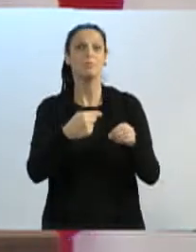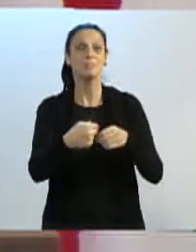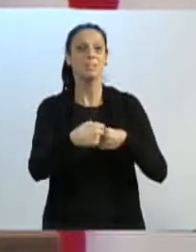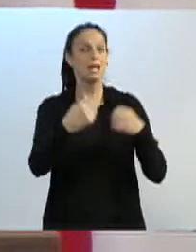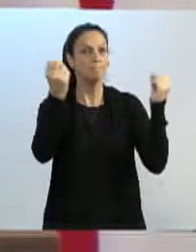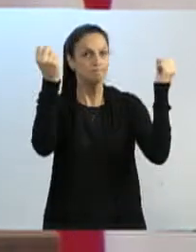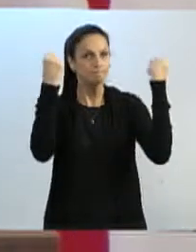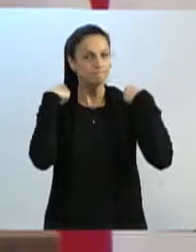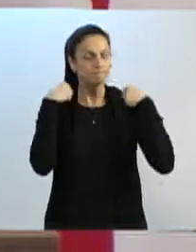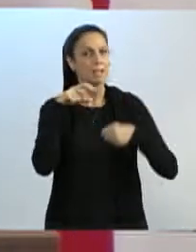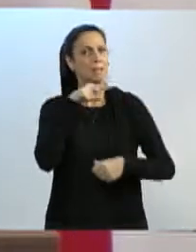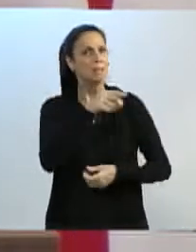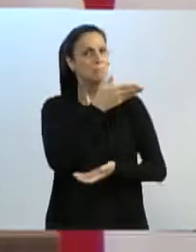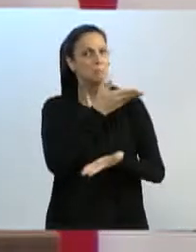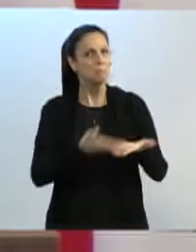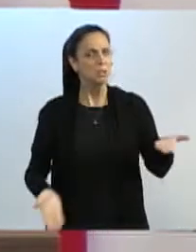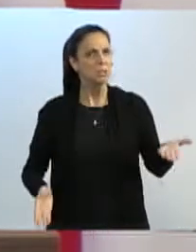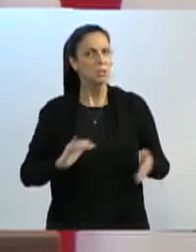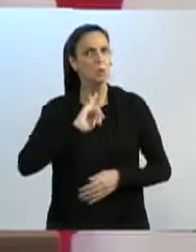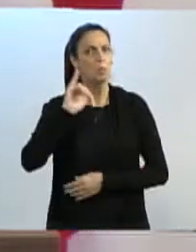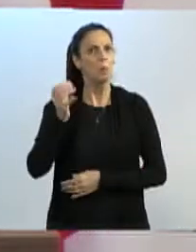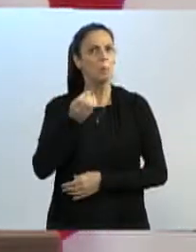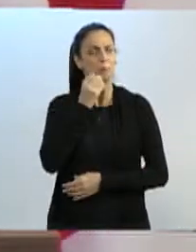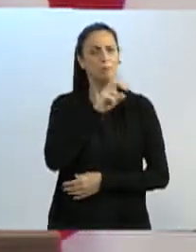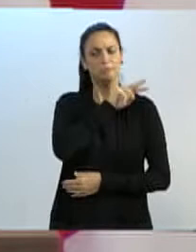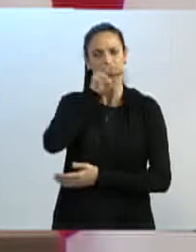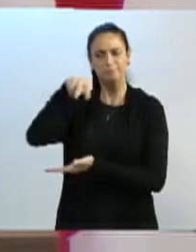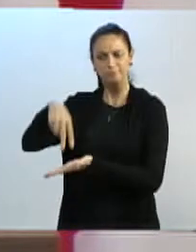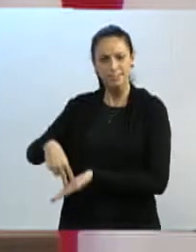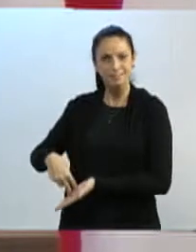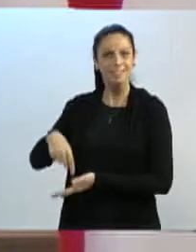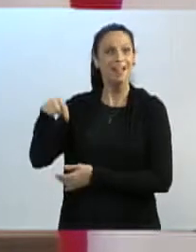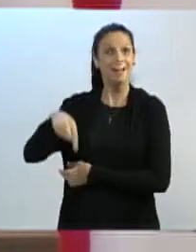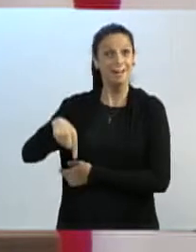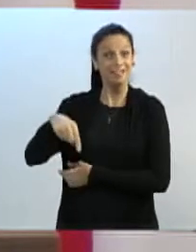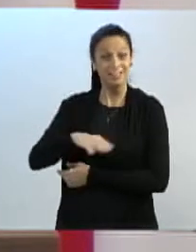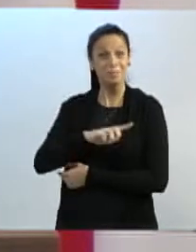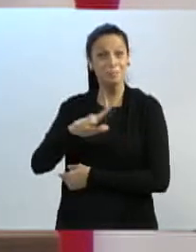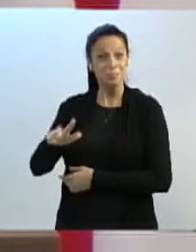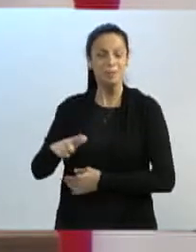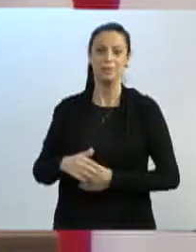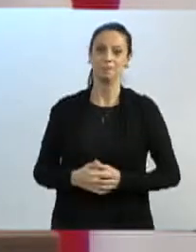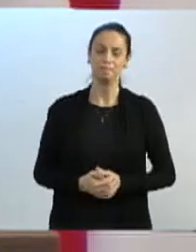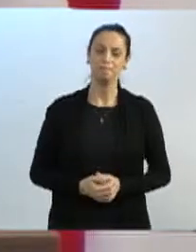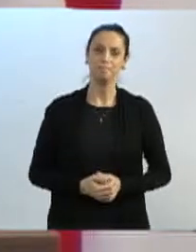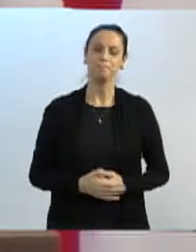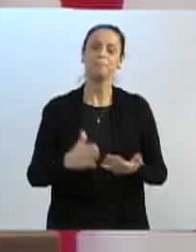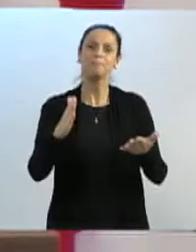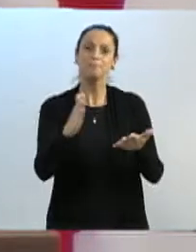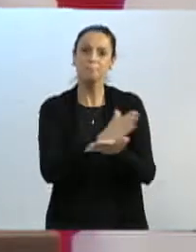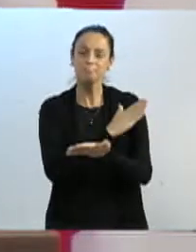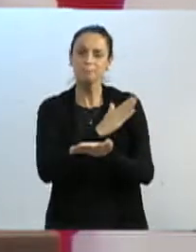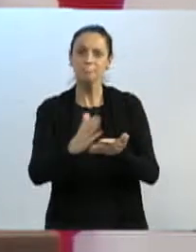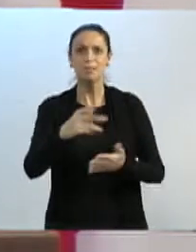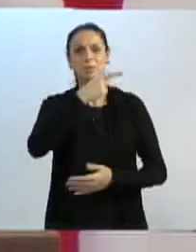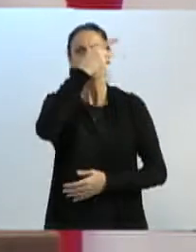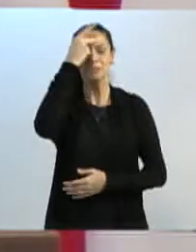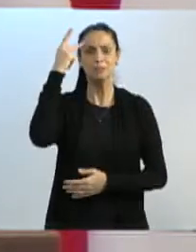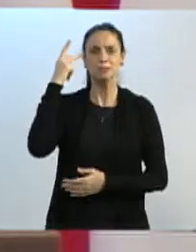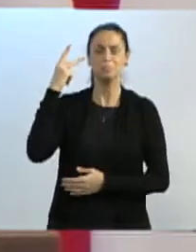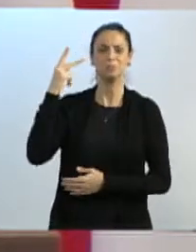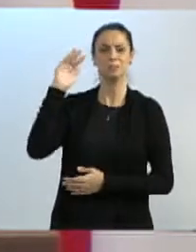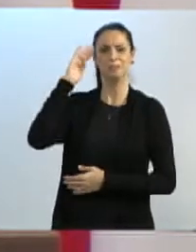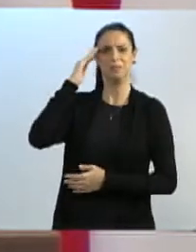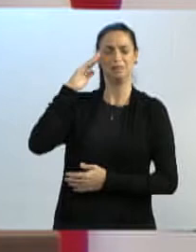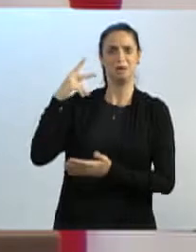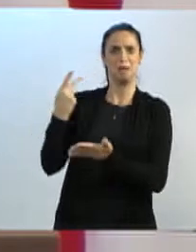ele perdeu a oportunidade também de passar aqui para o Blumenau e ver um pouco do trabalho que foi feito aqui. E algumas pessoas interpretaram de forma equivocada, mas